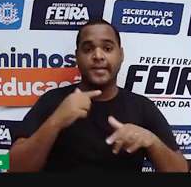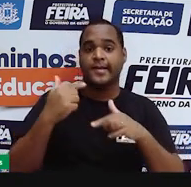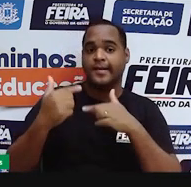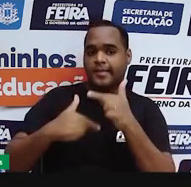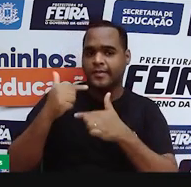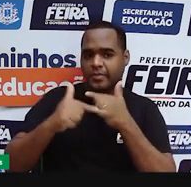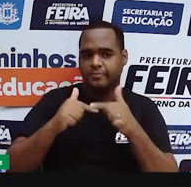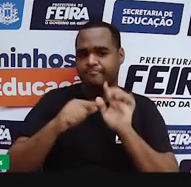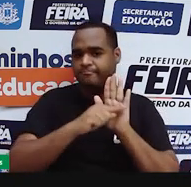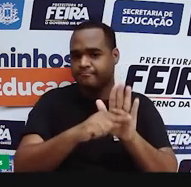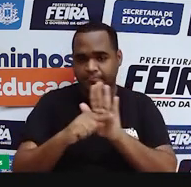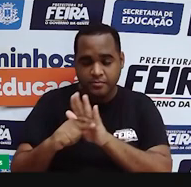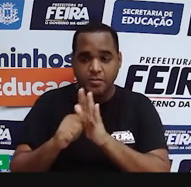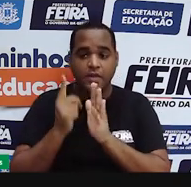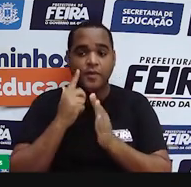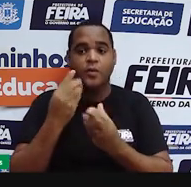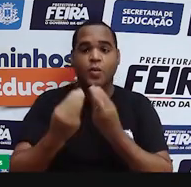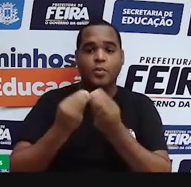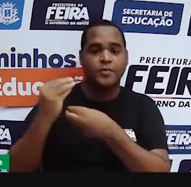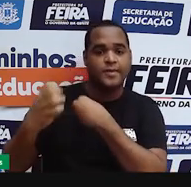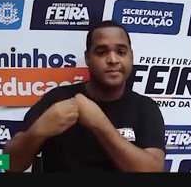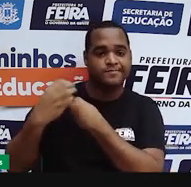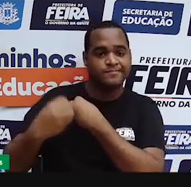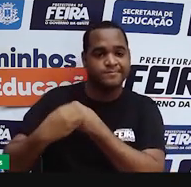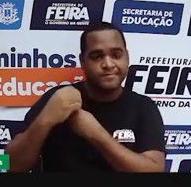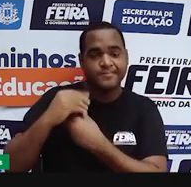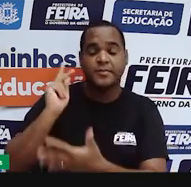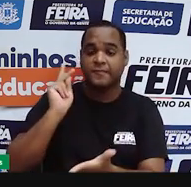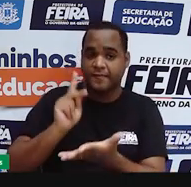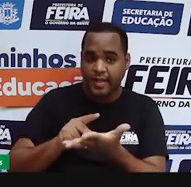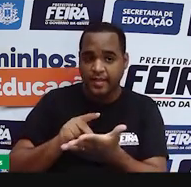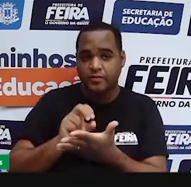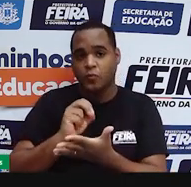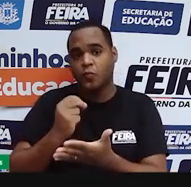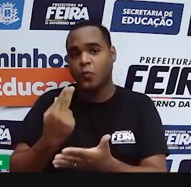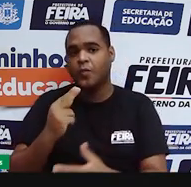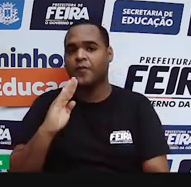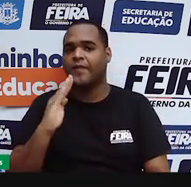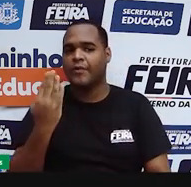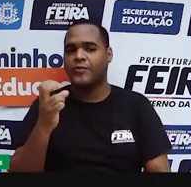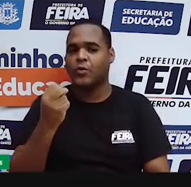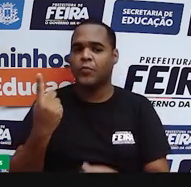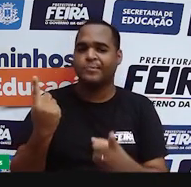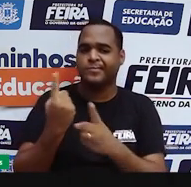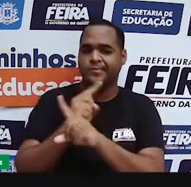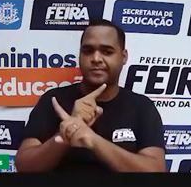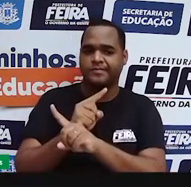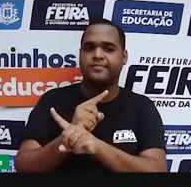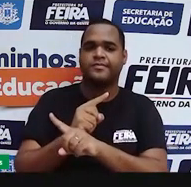essas informações para saber se elas são verdadeiras ou se elas são ali duvidosas, né?